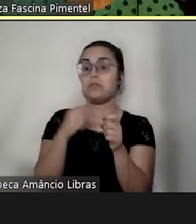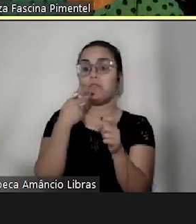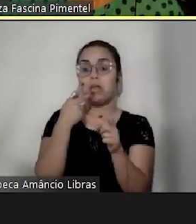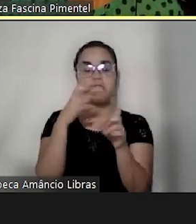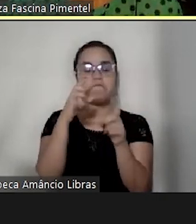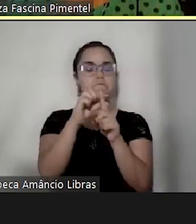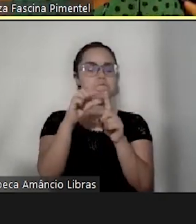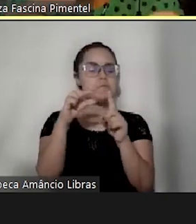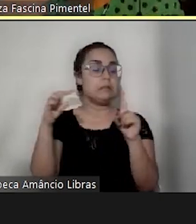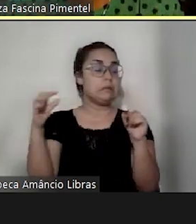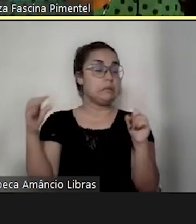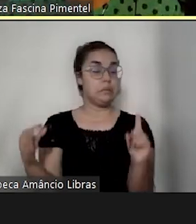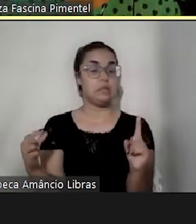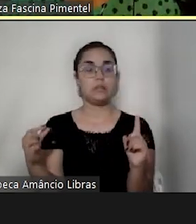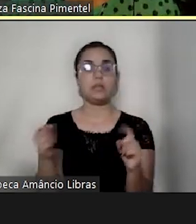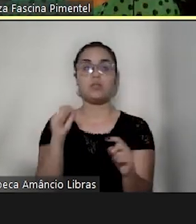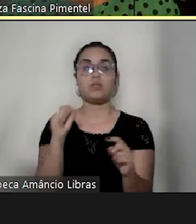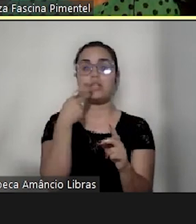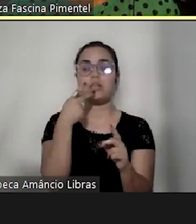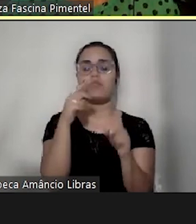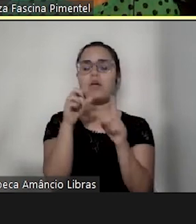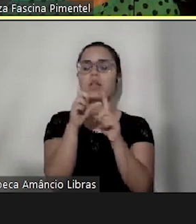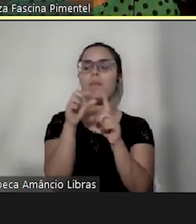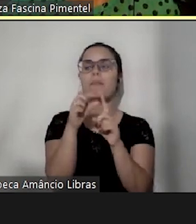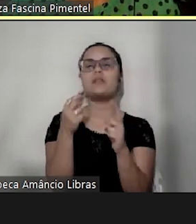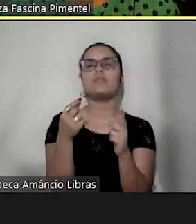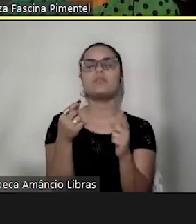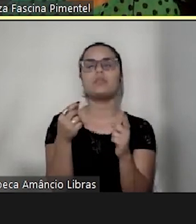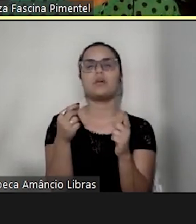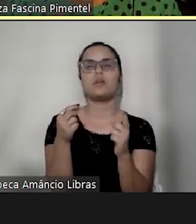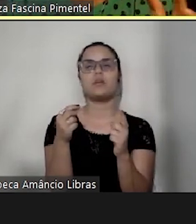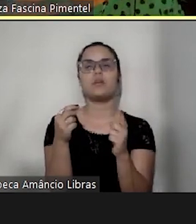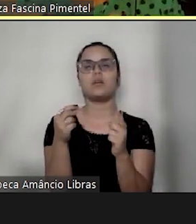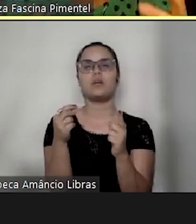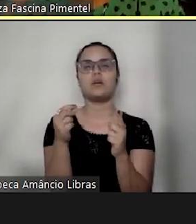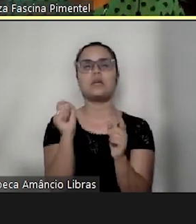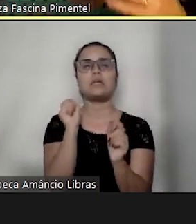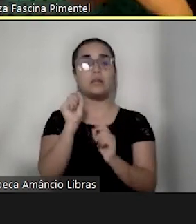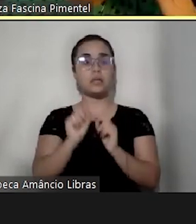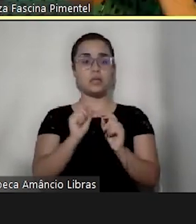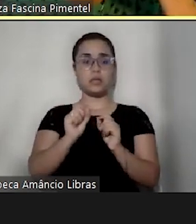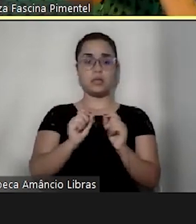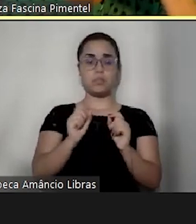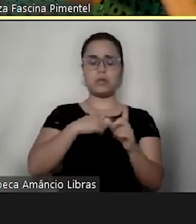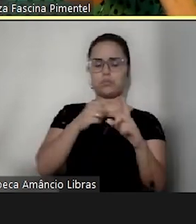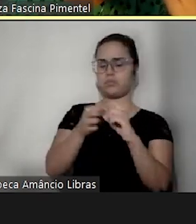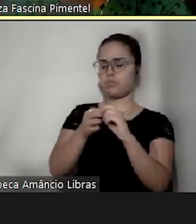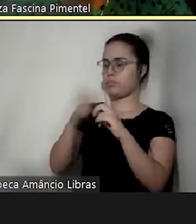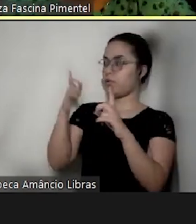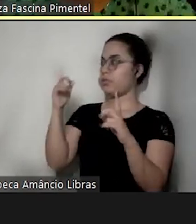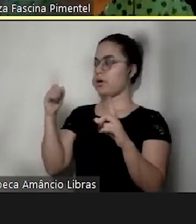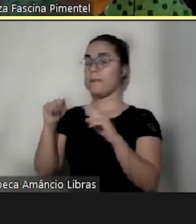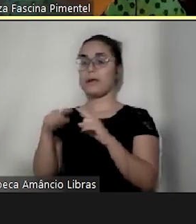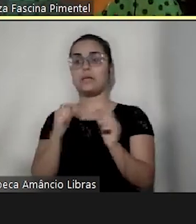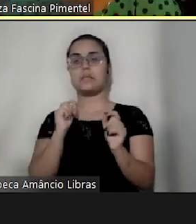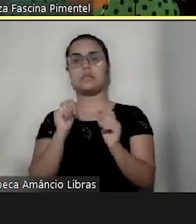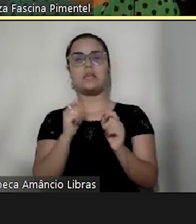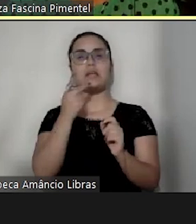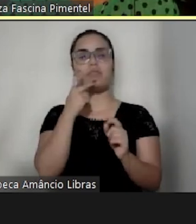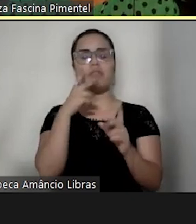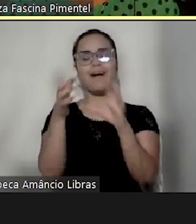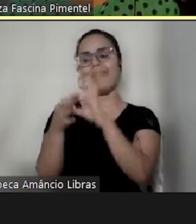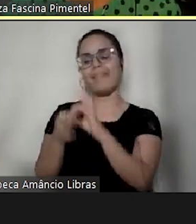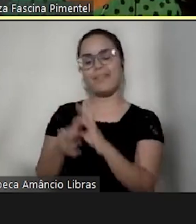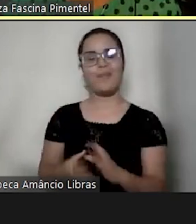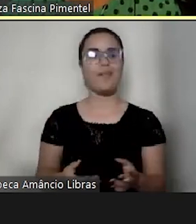e quando ele fala uma palavrinha ali que tá meio desconexa assim, mas que tem a ver com o contexto,